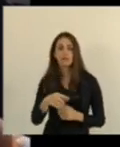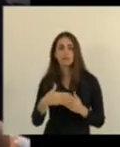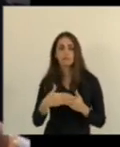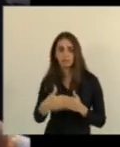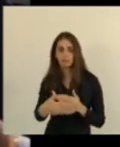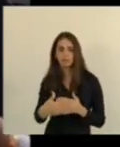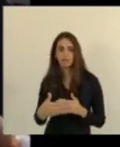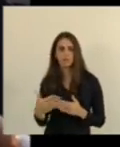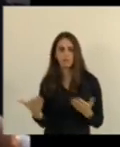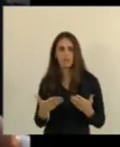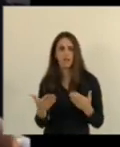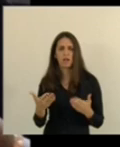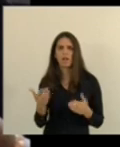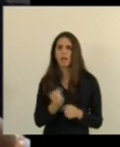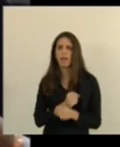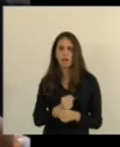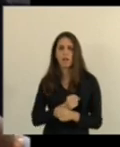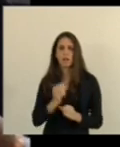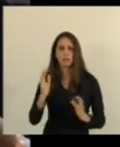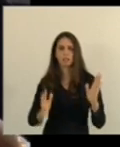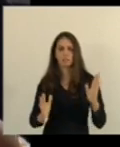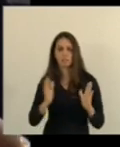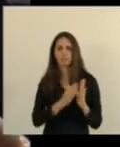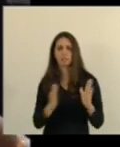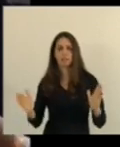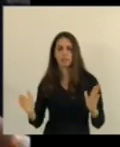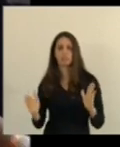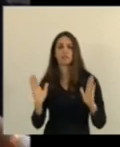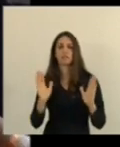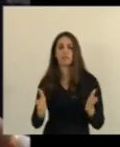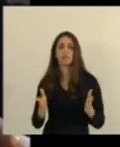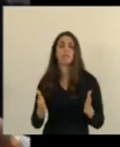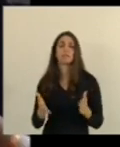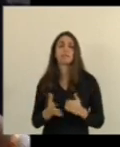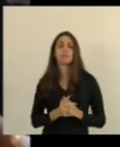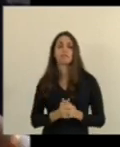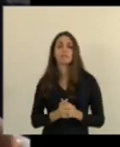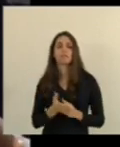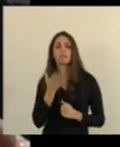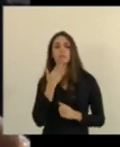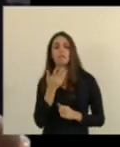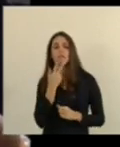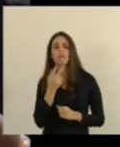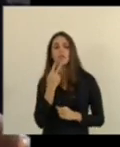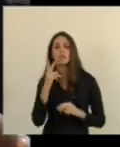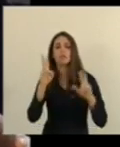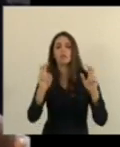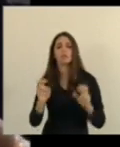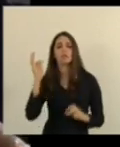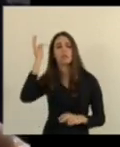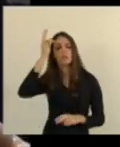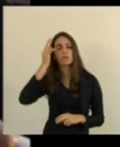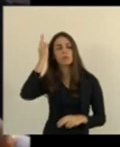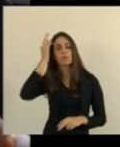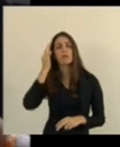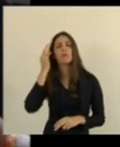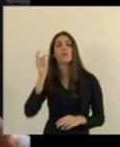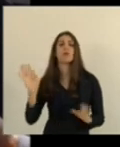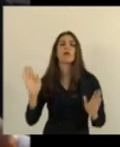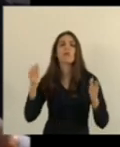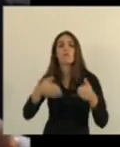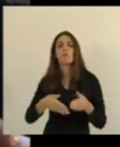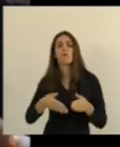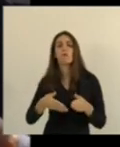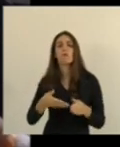esse ano todo nós estamos falando da teoria freiriana